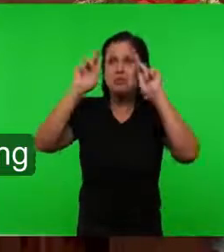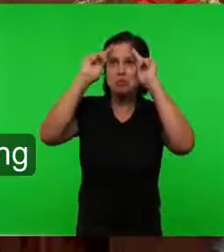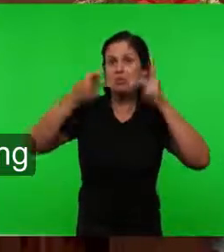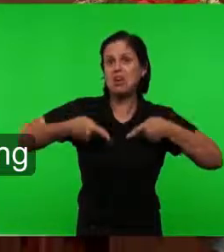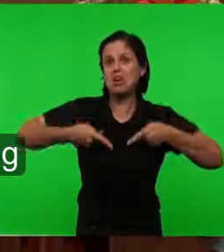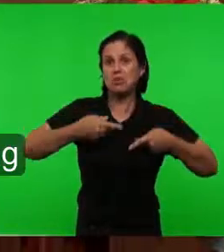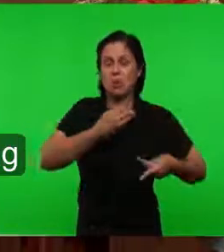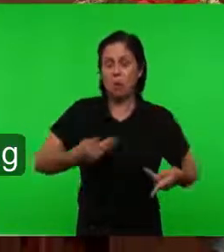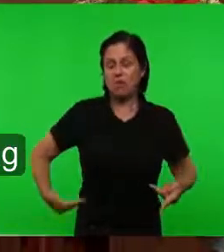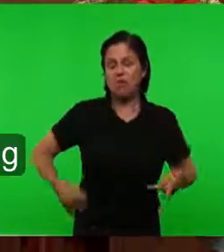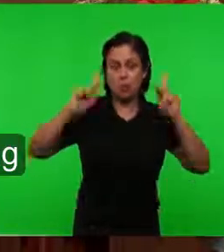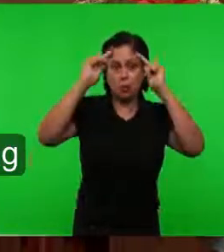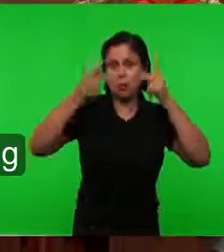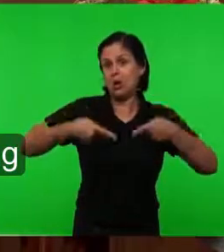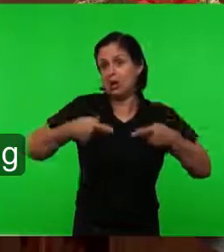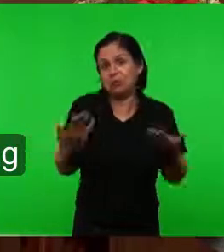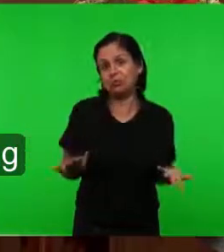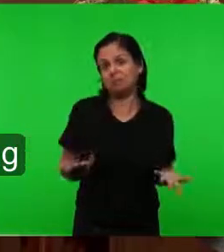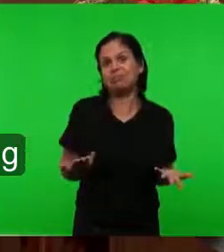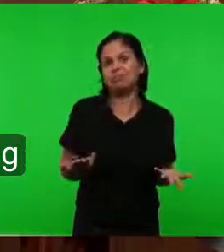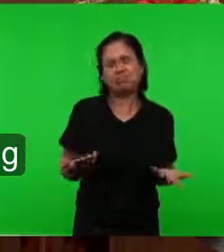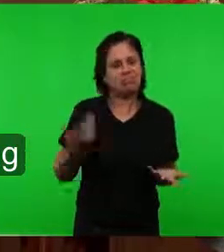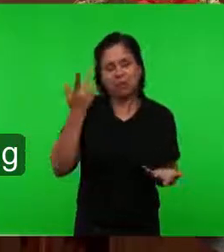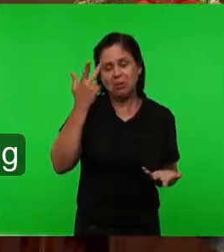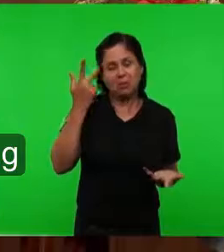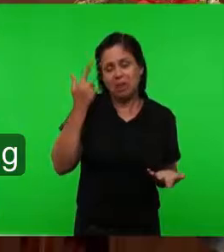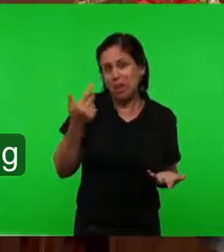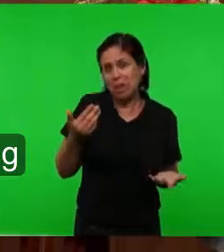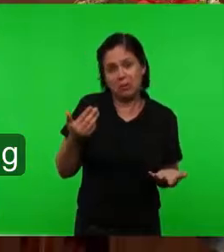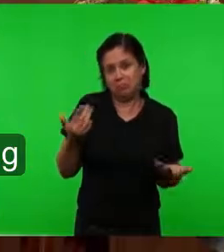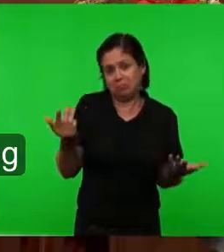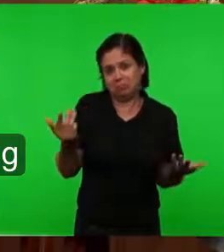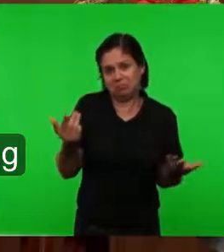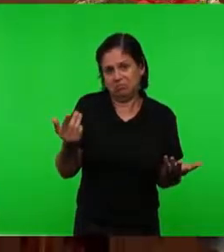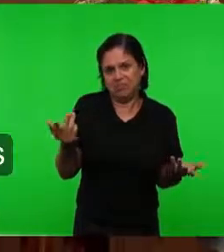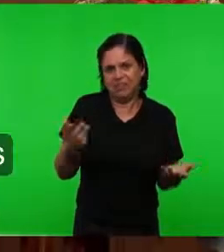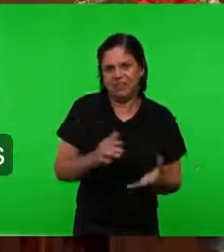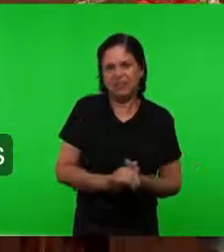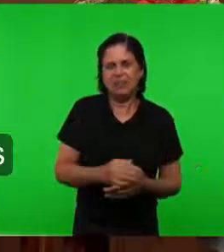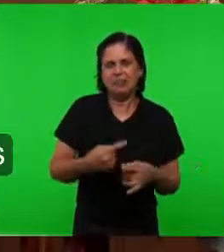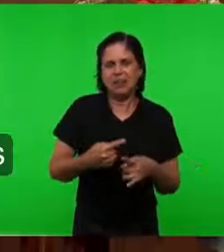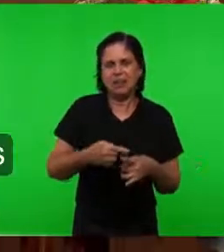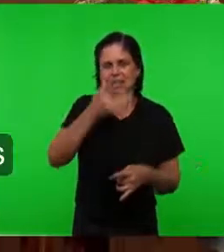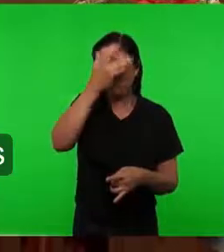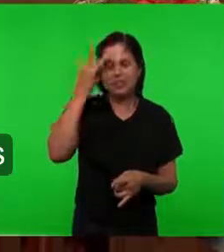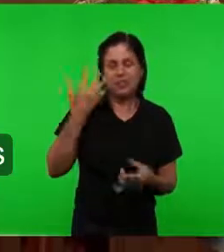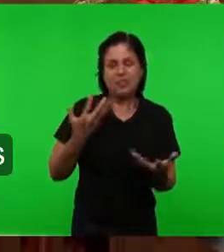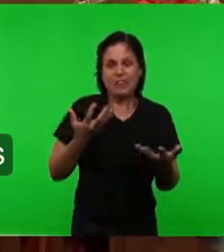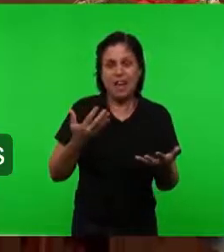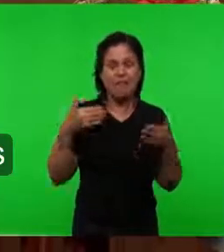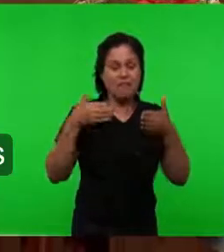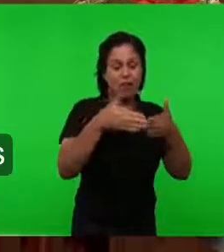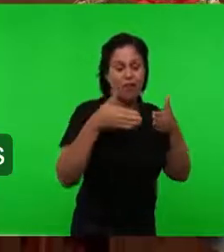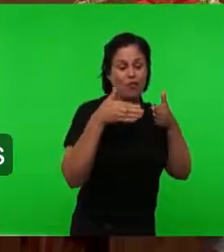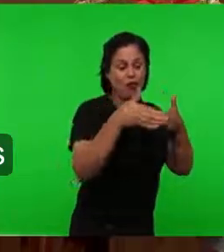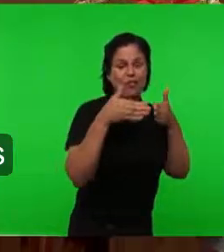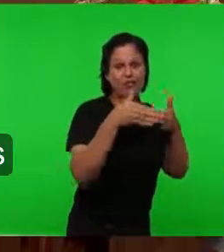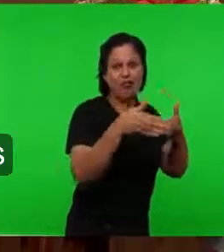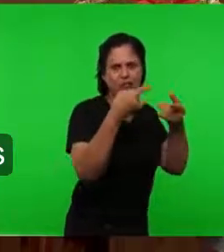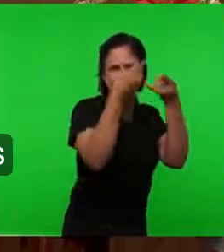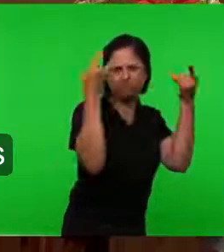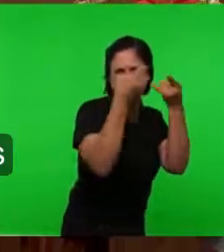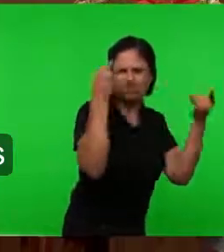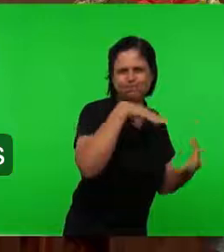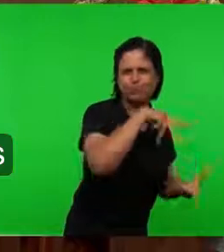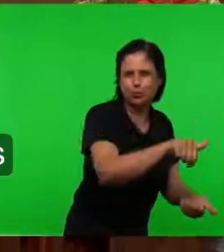governo humano Tudo aquilo que é Muito natural Na vida do homem Querer Esta vida Querer O mundo